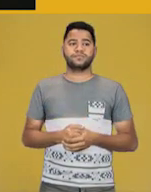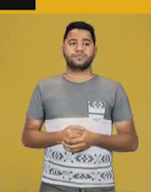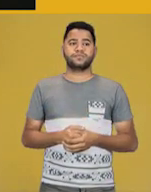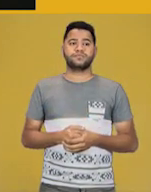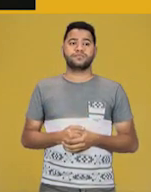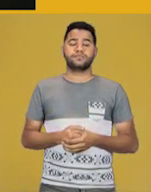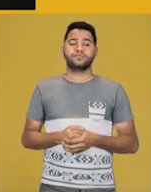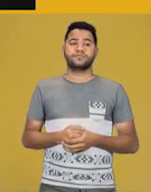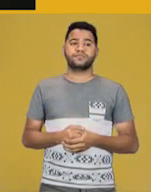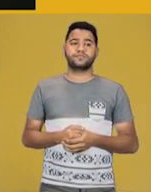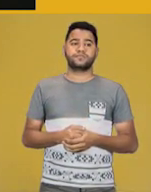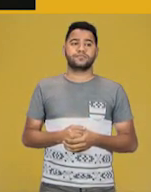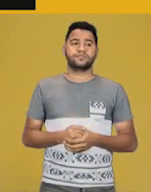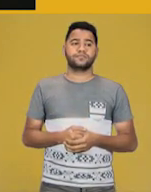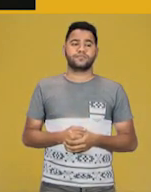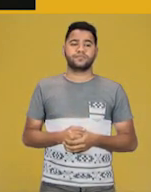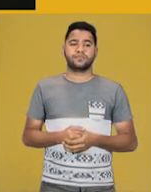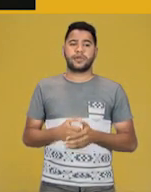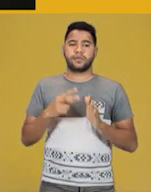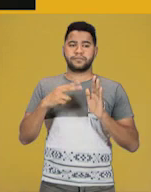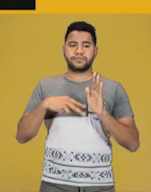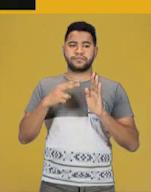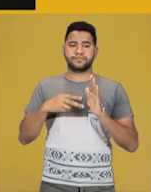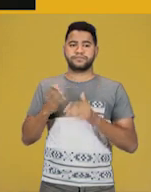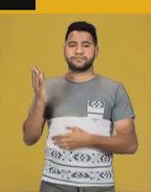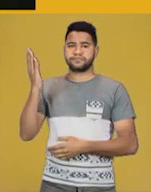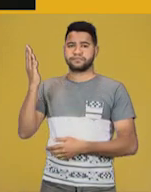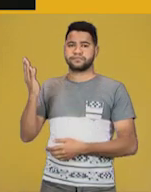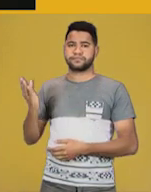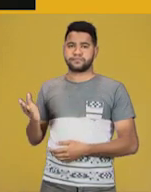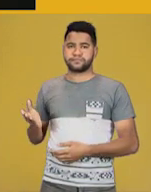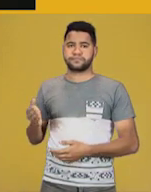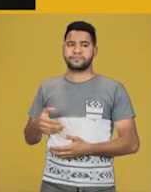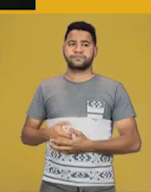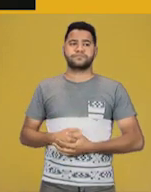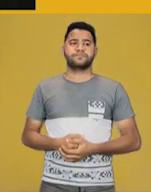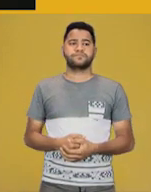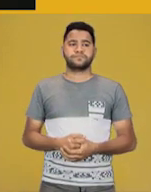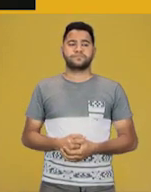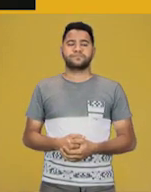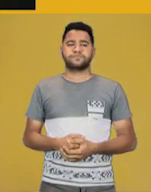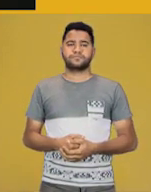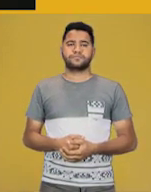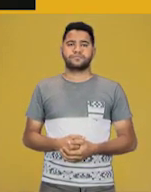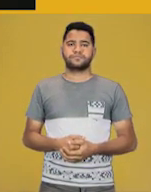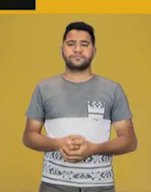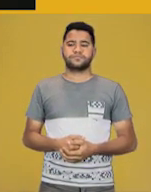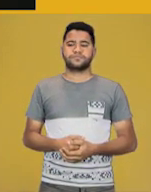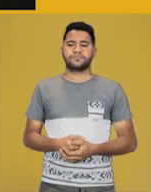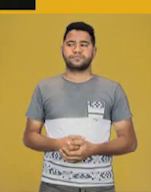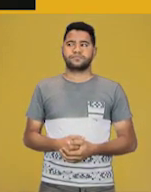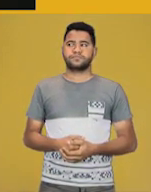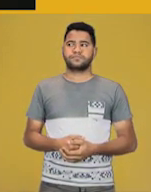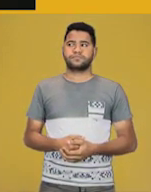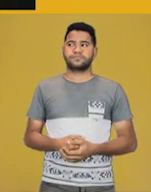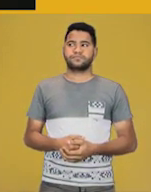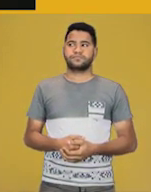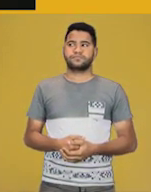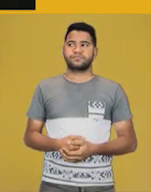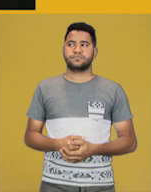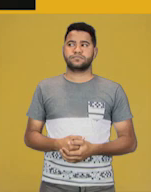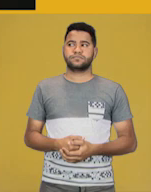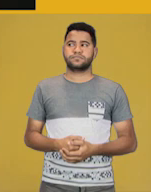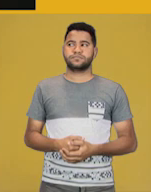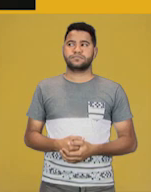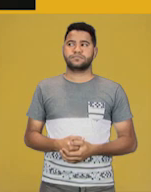with intensity and emotion. The colors in his paintings became more vibrant and bright. Então,